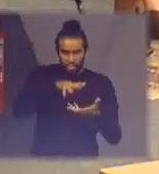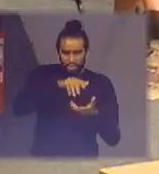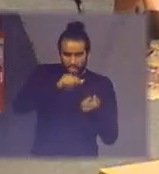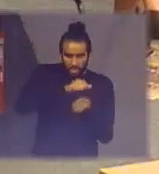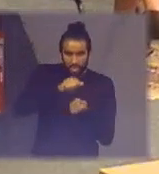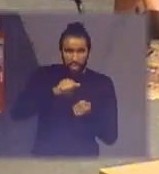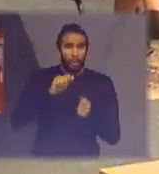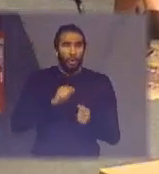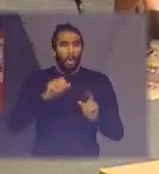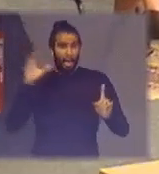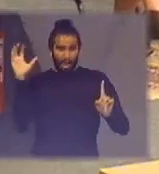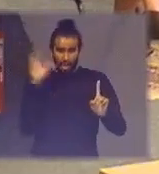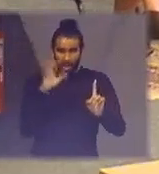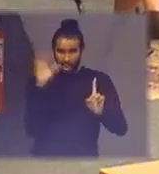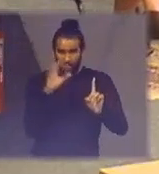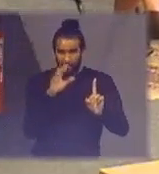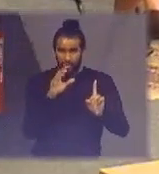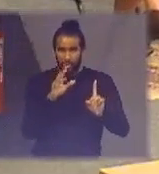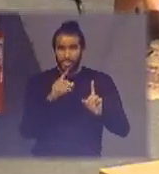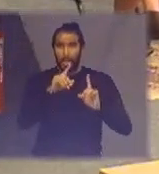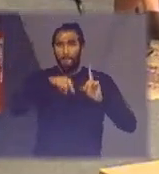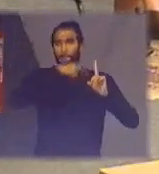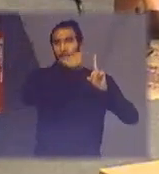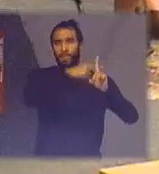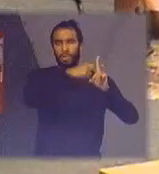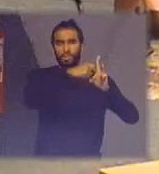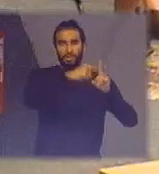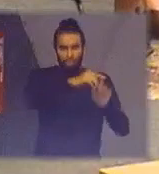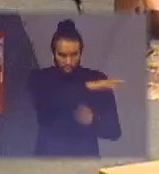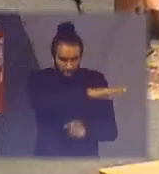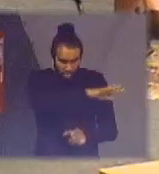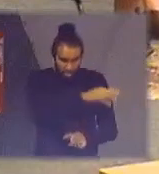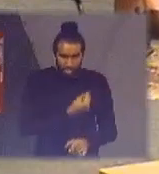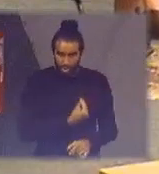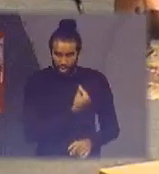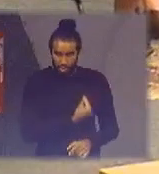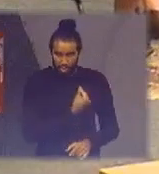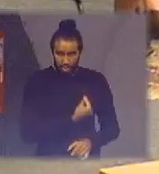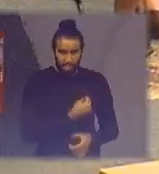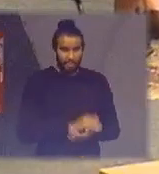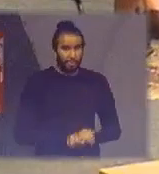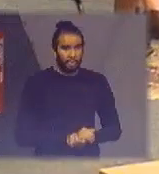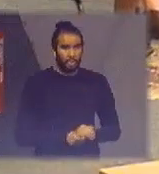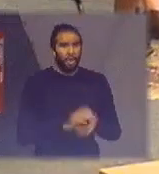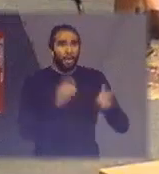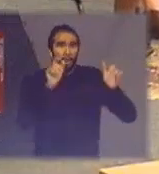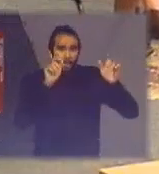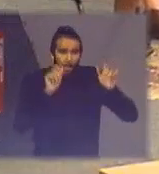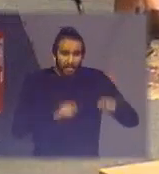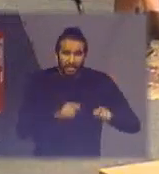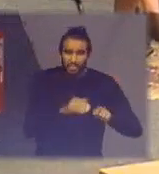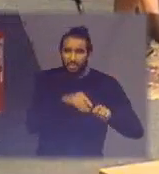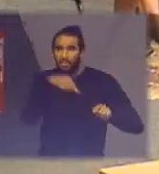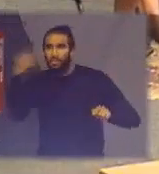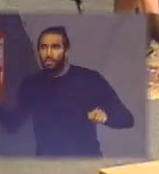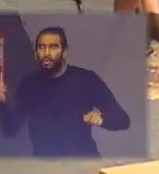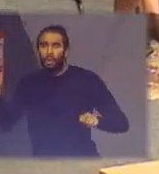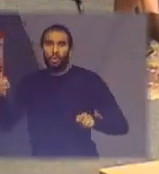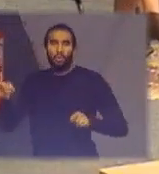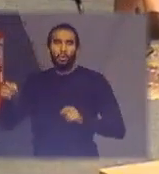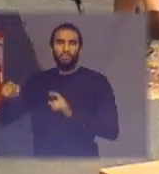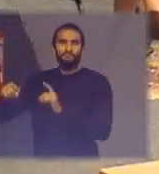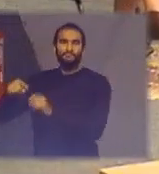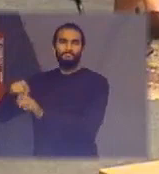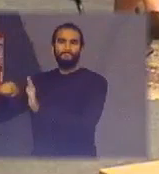o impacto positivo na minha esfera aqui de sobrevivência pode ser um impacto negativo altíssimo no que está